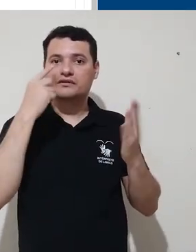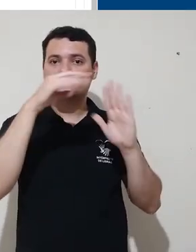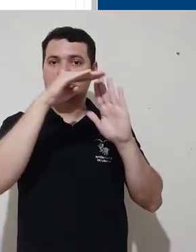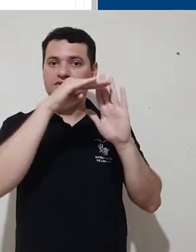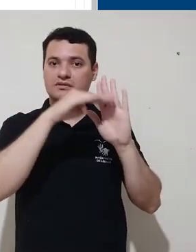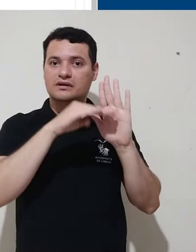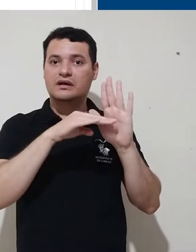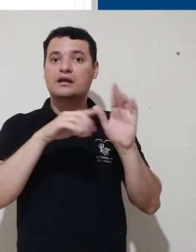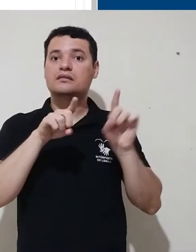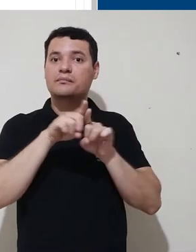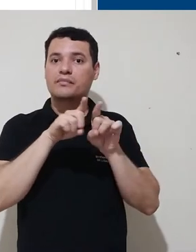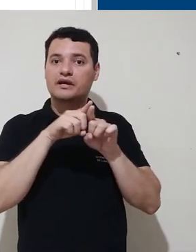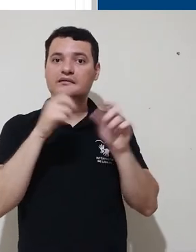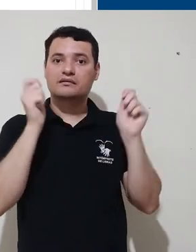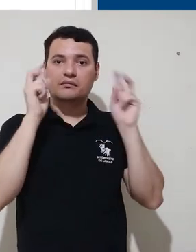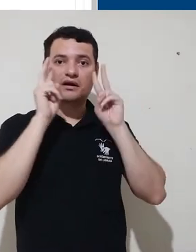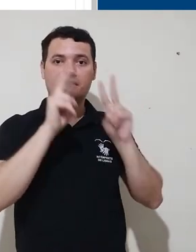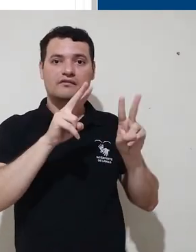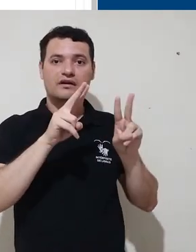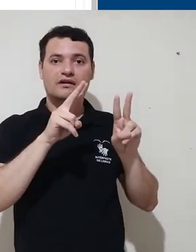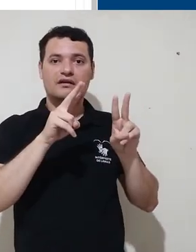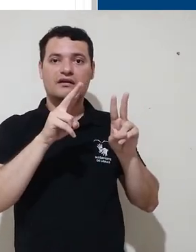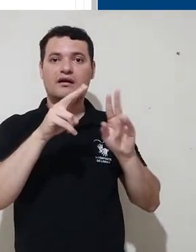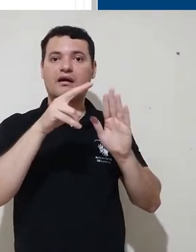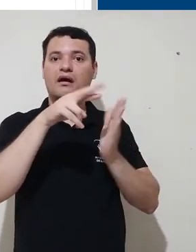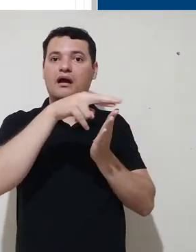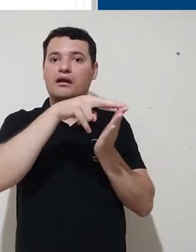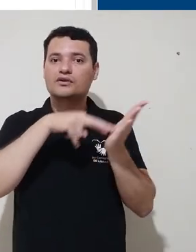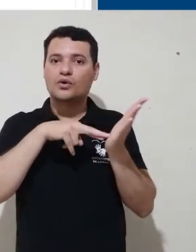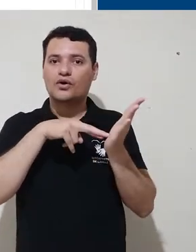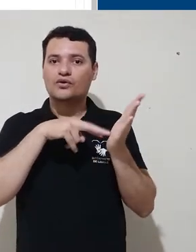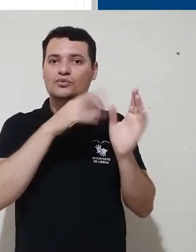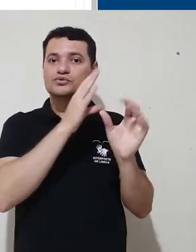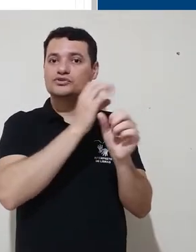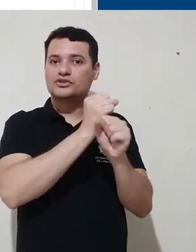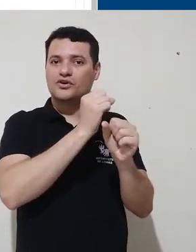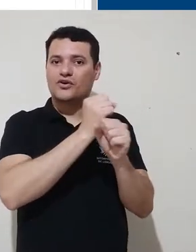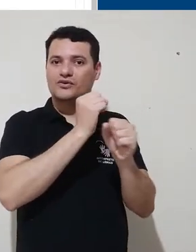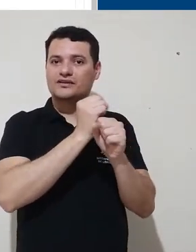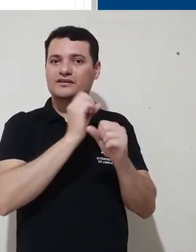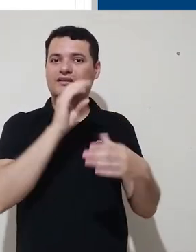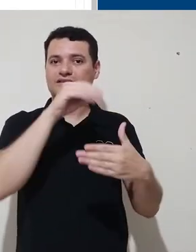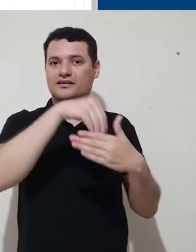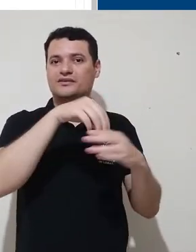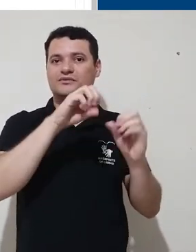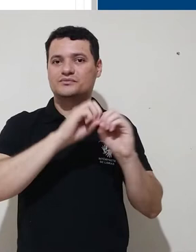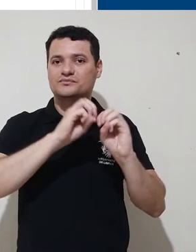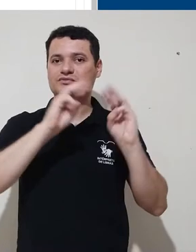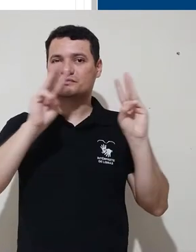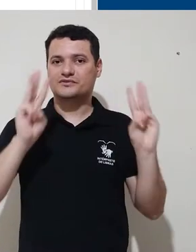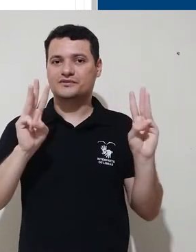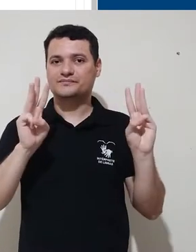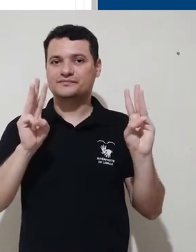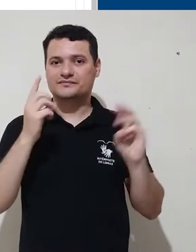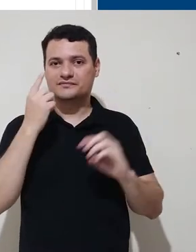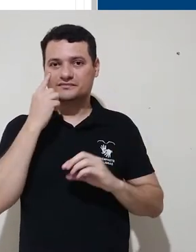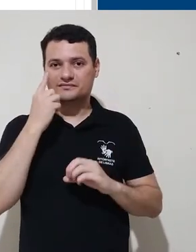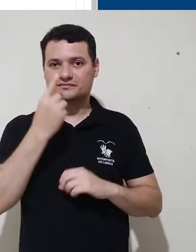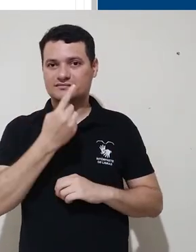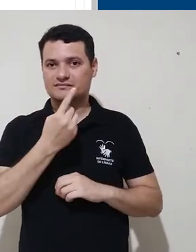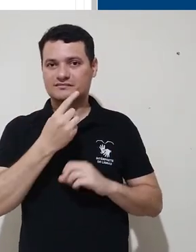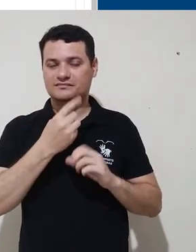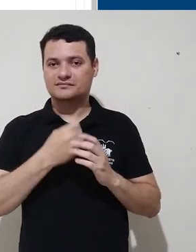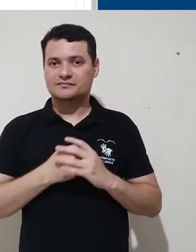site e ter acesso a alguns relatórios, por exemplo, um relatório geral de notas dentro da plataforma para este